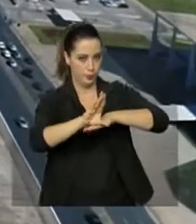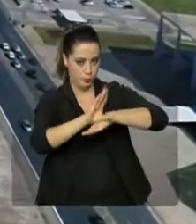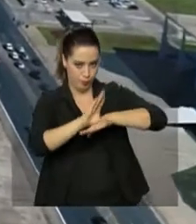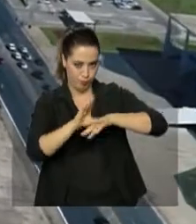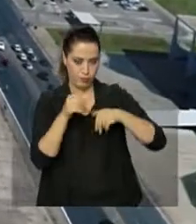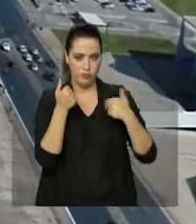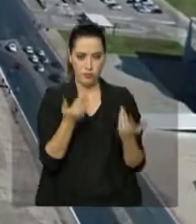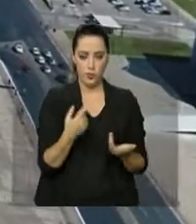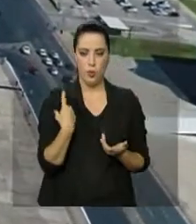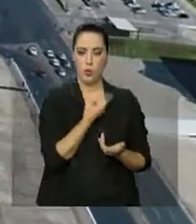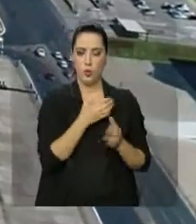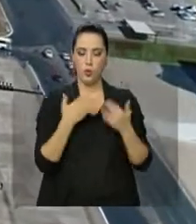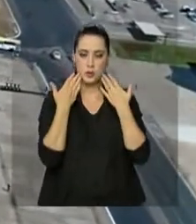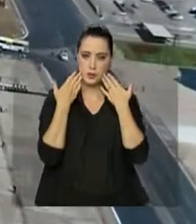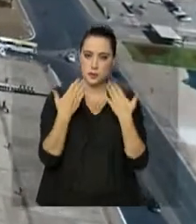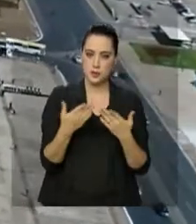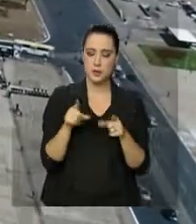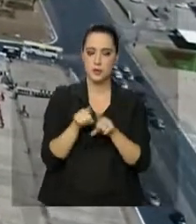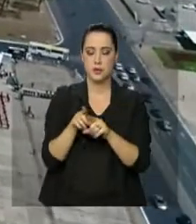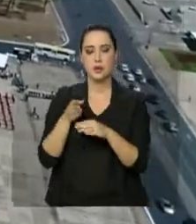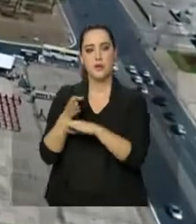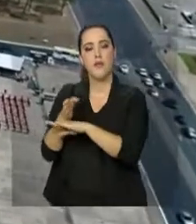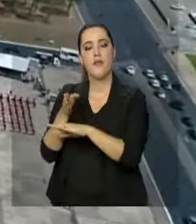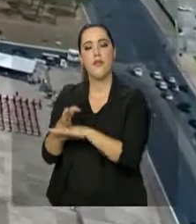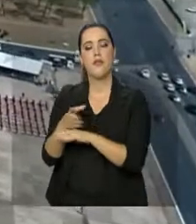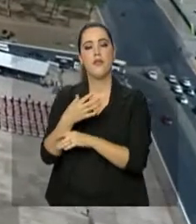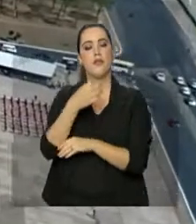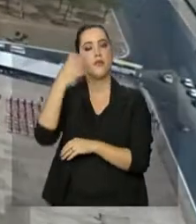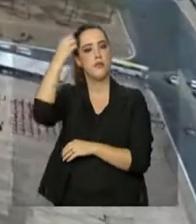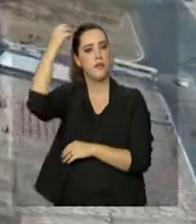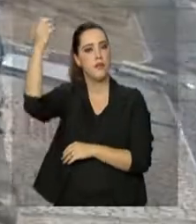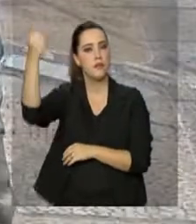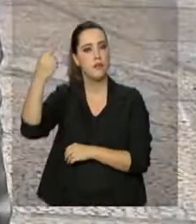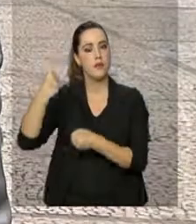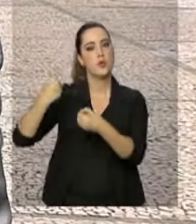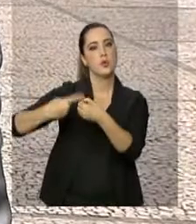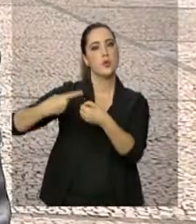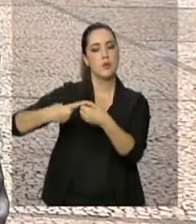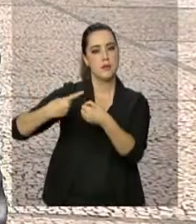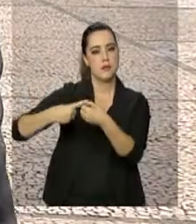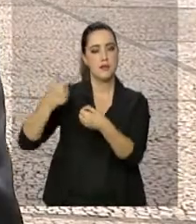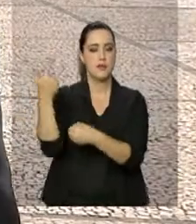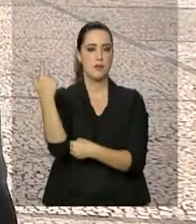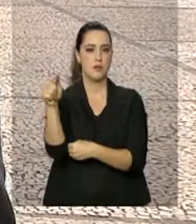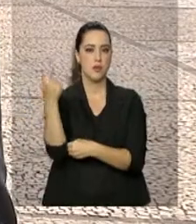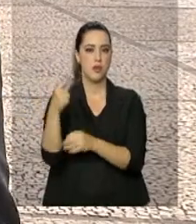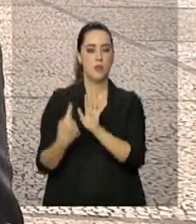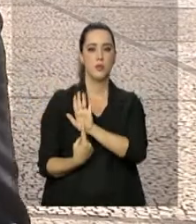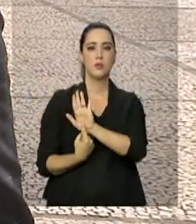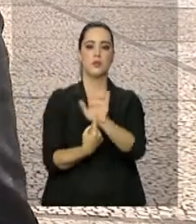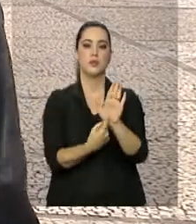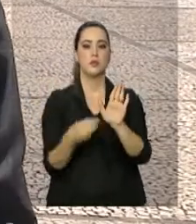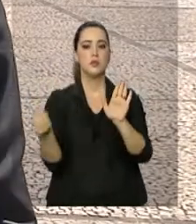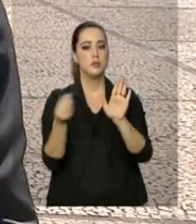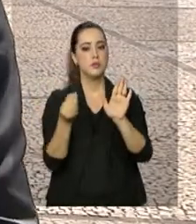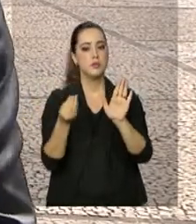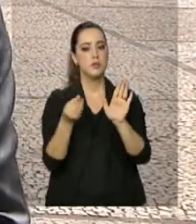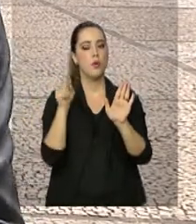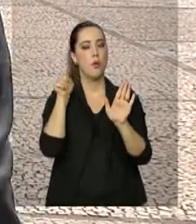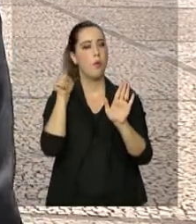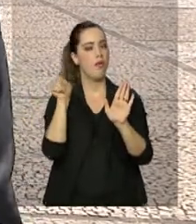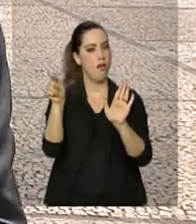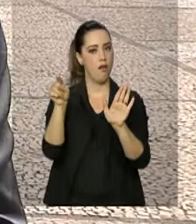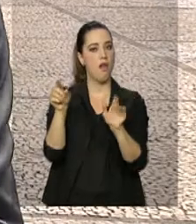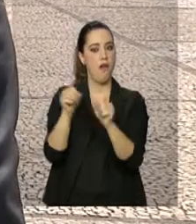a equipe da TVNBR, foi até a parecida de Goiânia, na região metropolitana de Goiânia, mostrar um pouco como a bandeira nacional